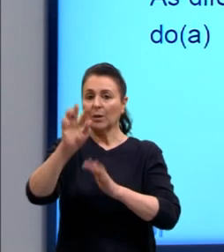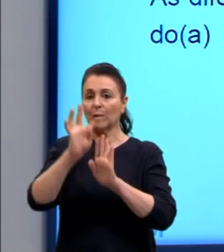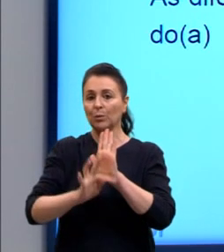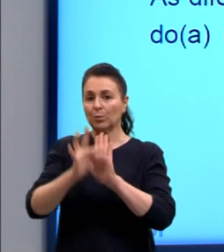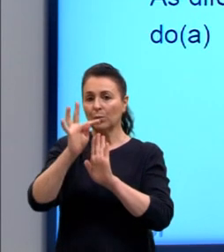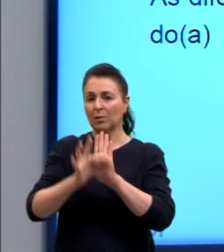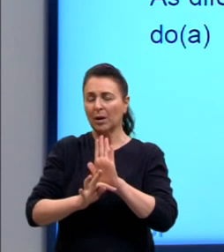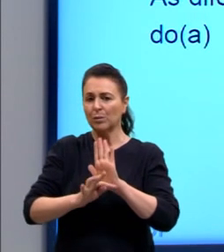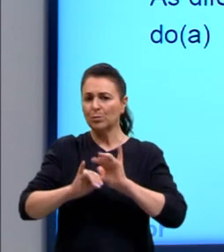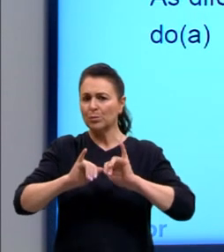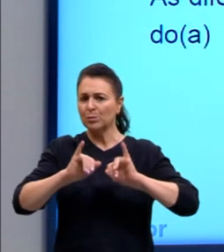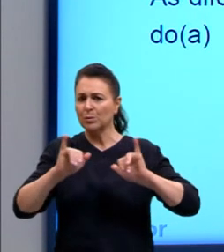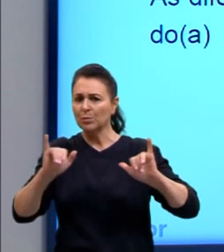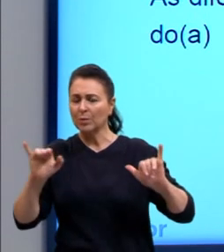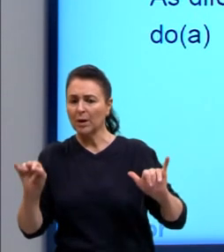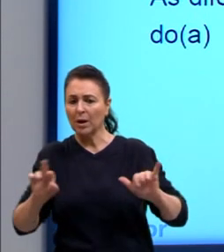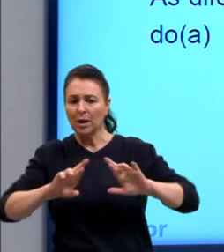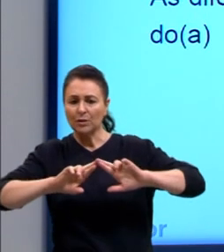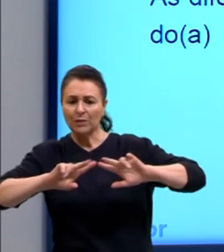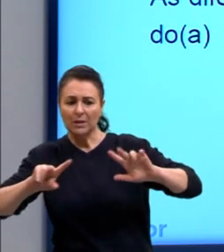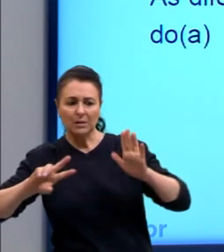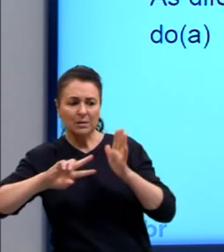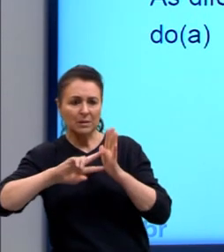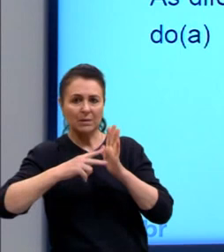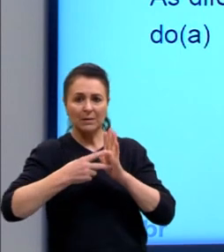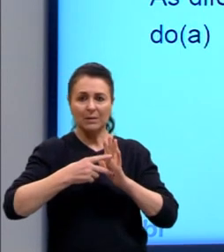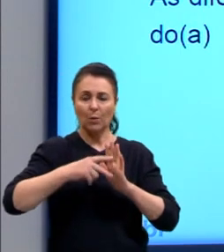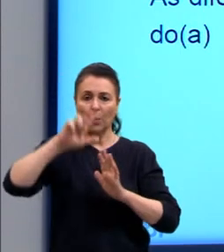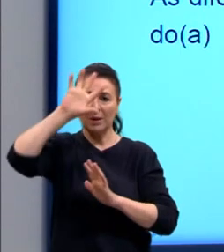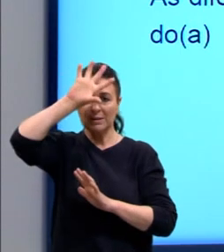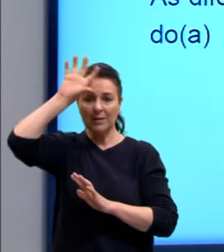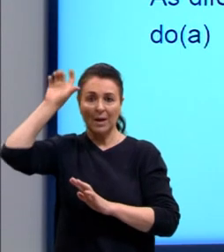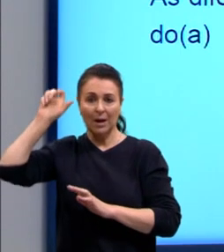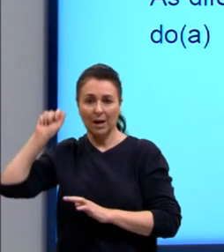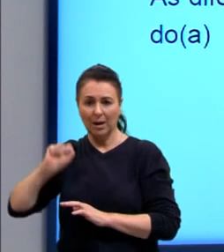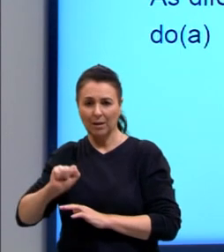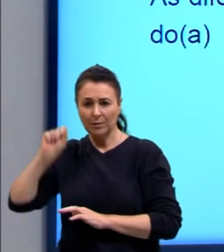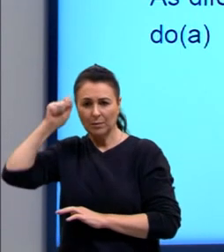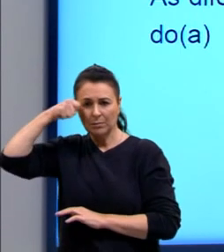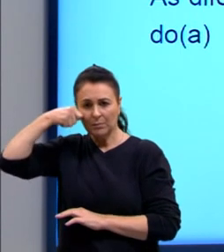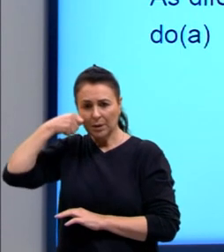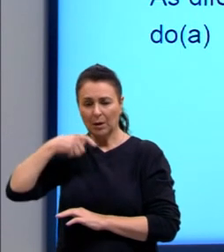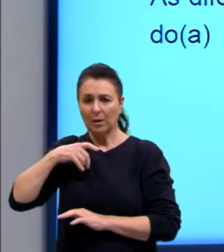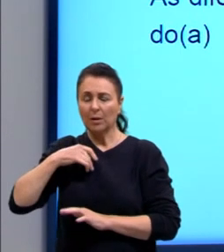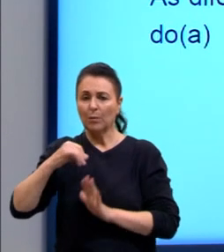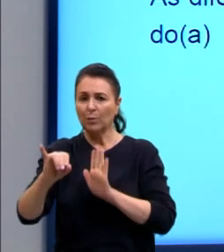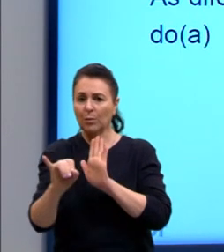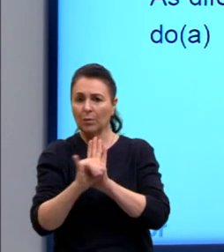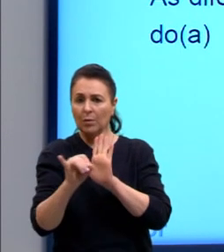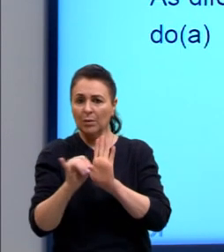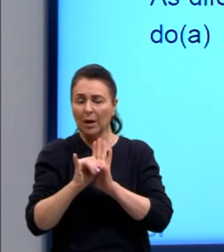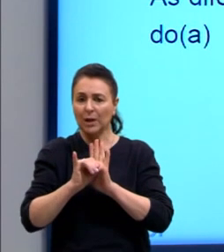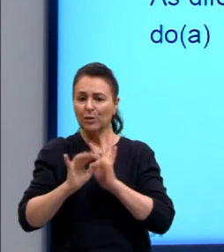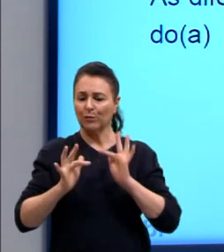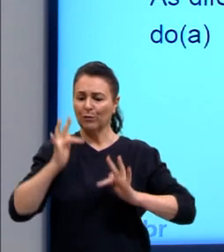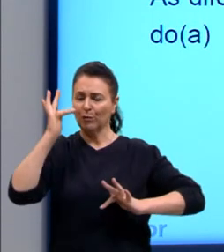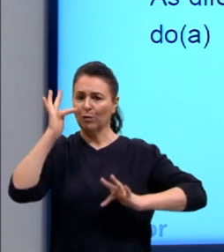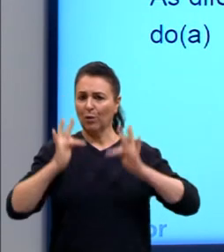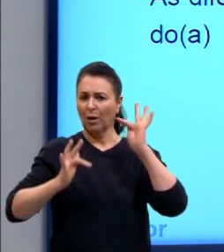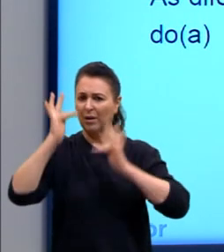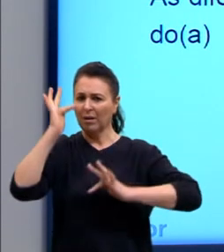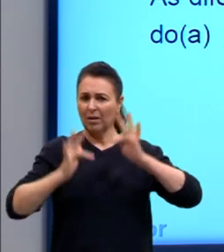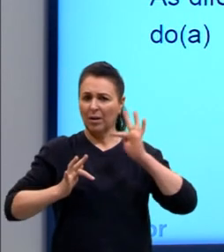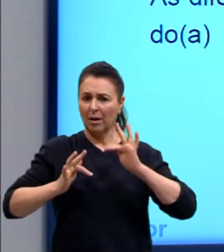então, ele está dizendo que essas diferentes significações da África são consequências da identidade folclórica da